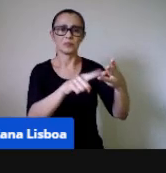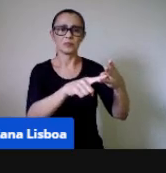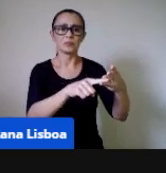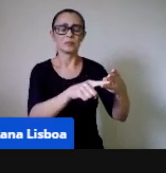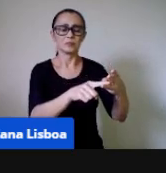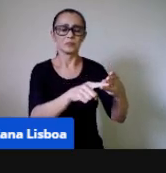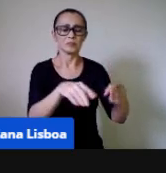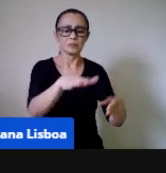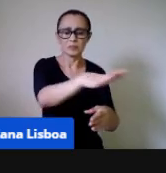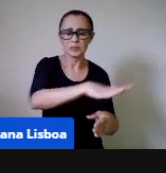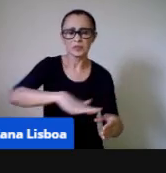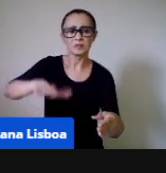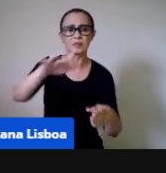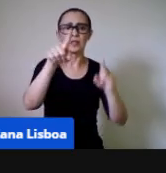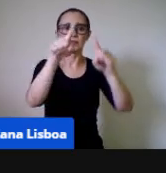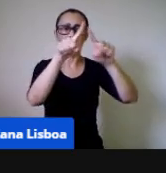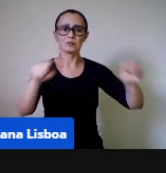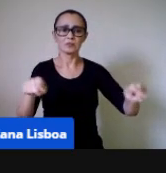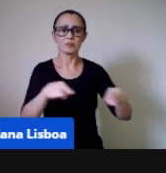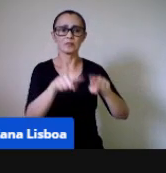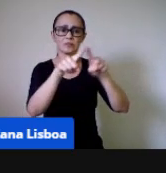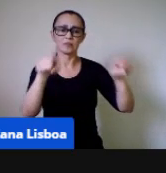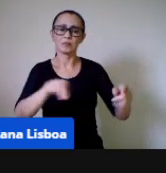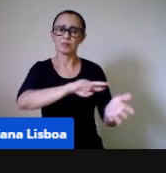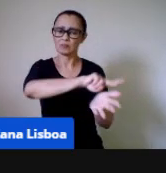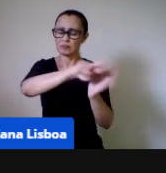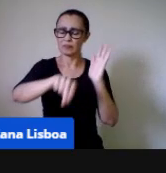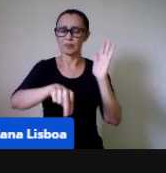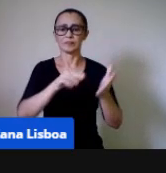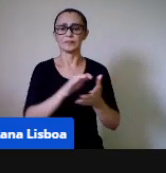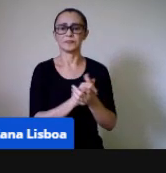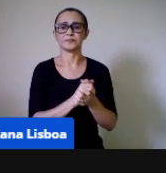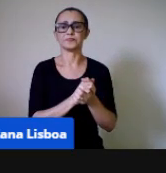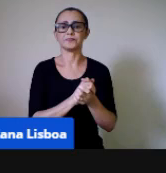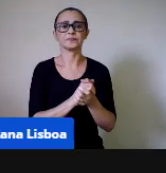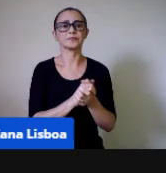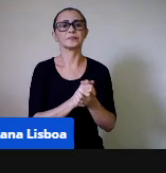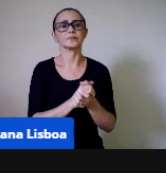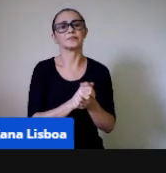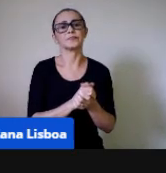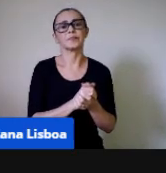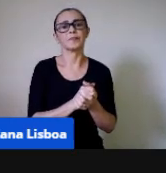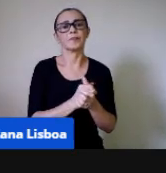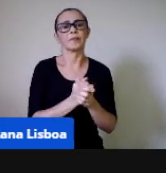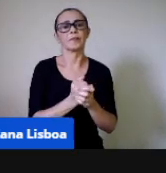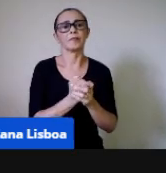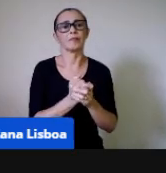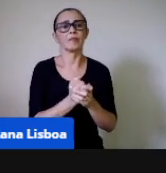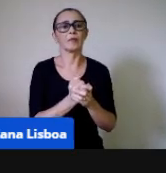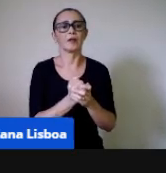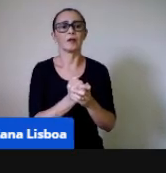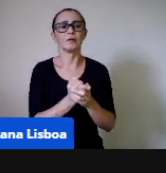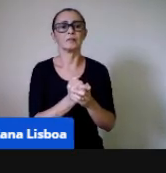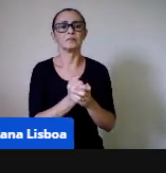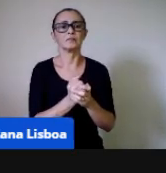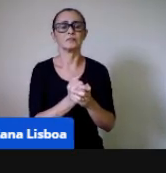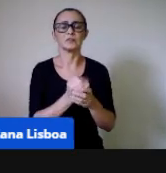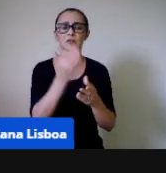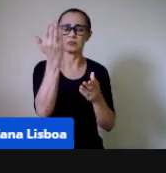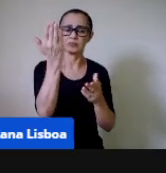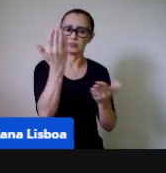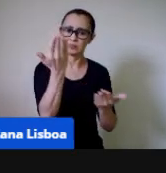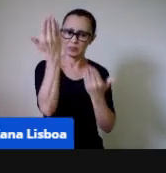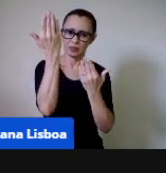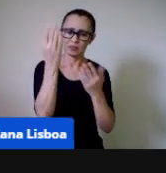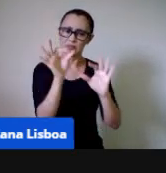Pode passar. Então, olha só, lá no, eixo, né, eles chamam eixos,